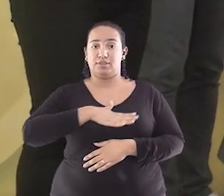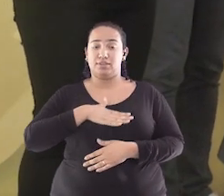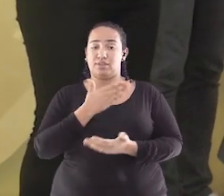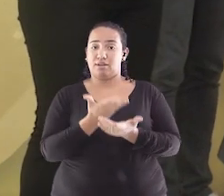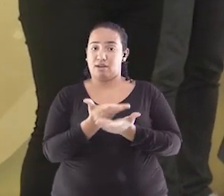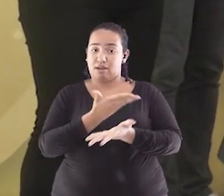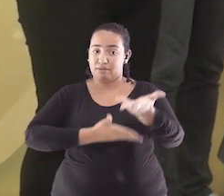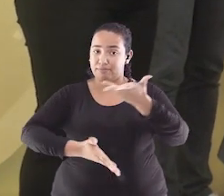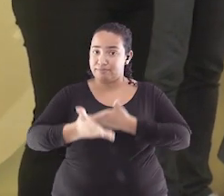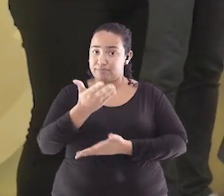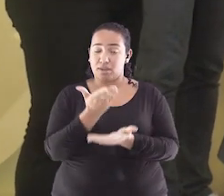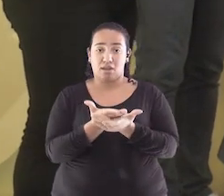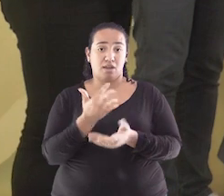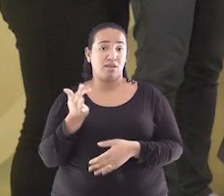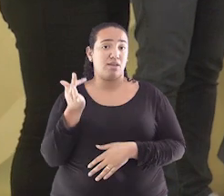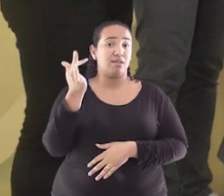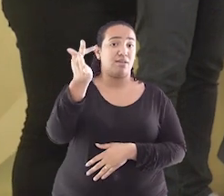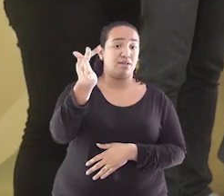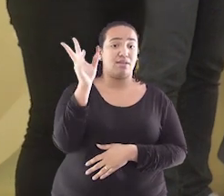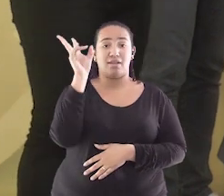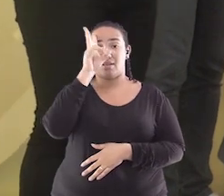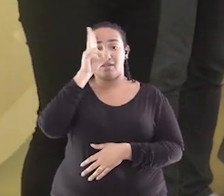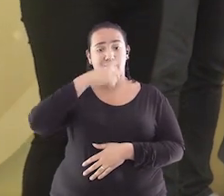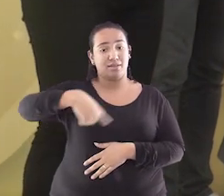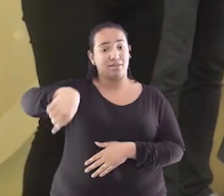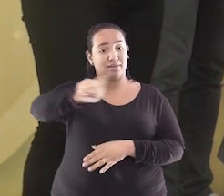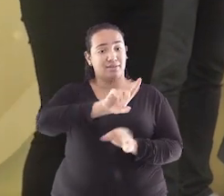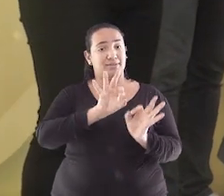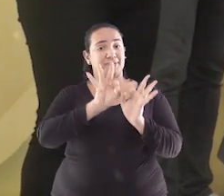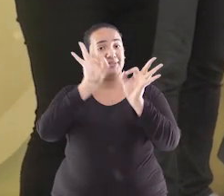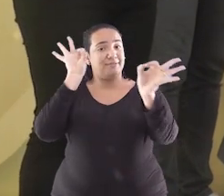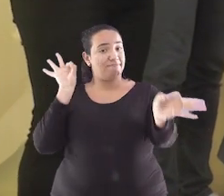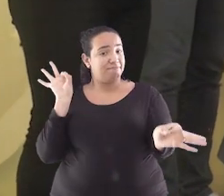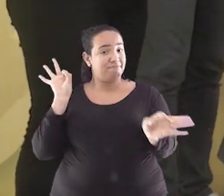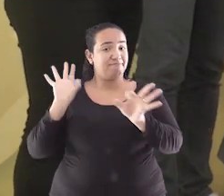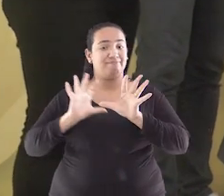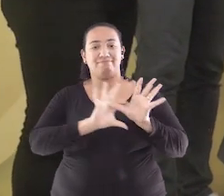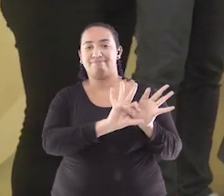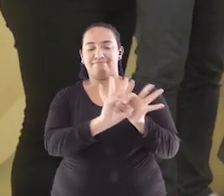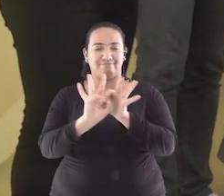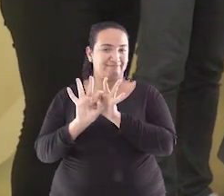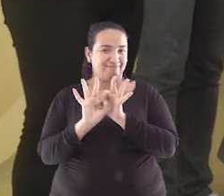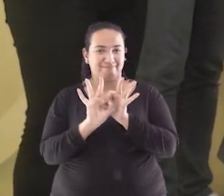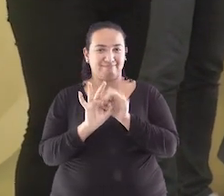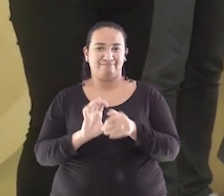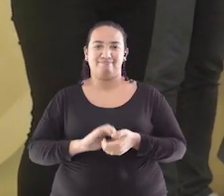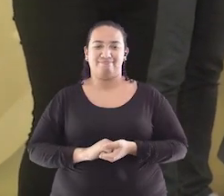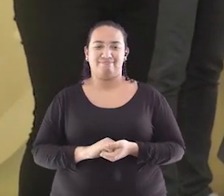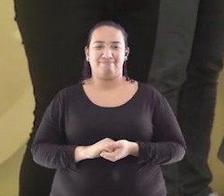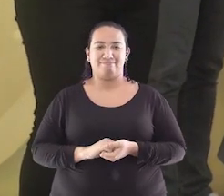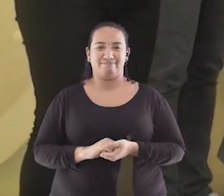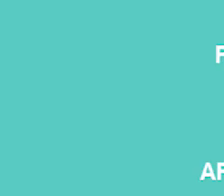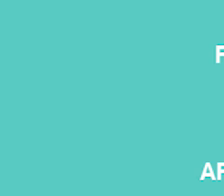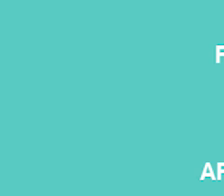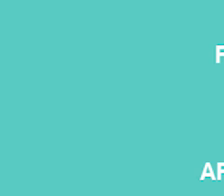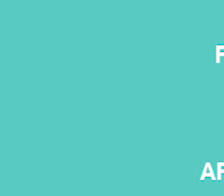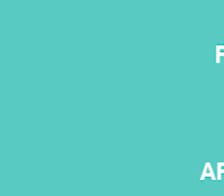Até a próxima E não esqueçam Mesmo distantes, estamos juntos Tchau, tchau